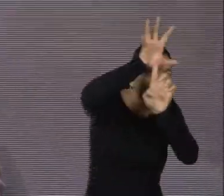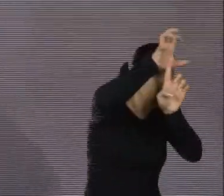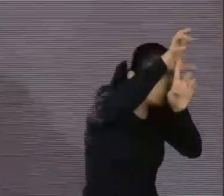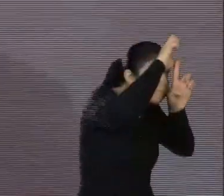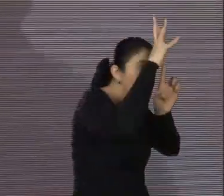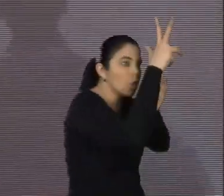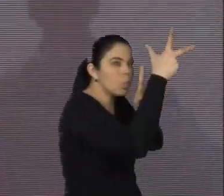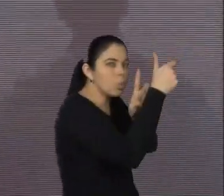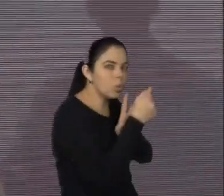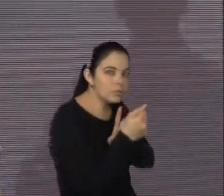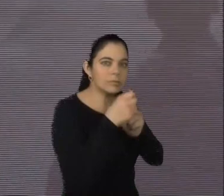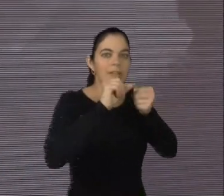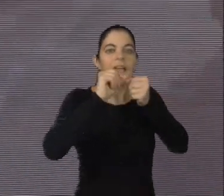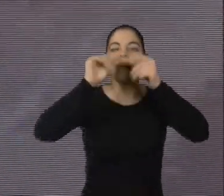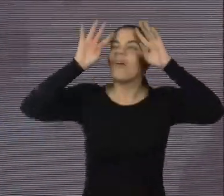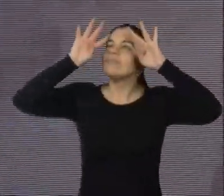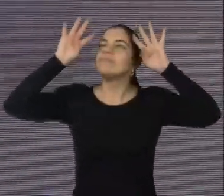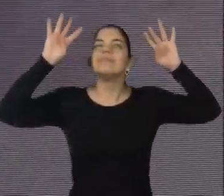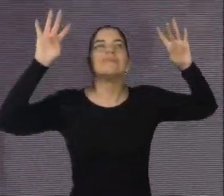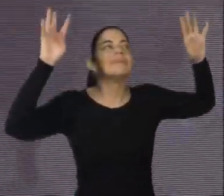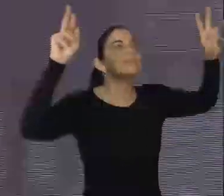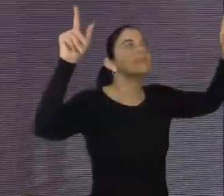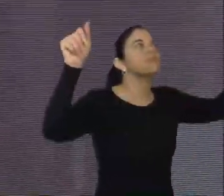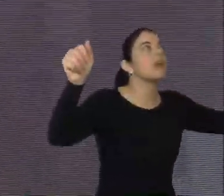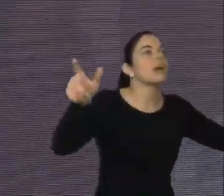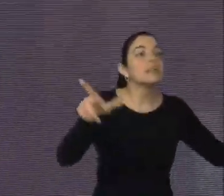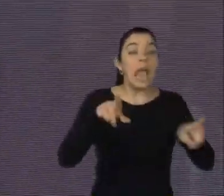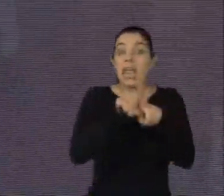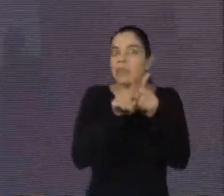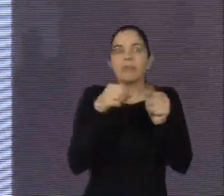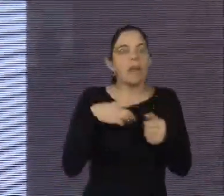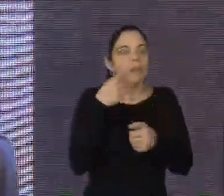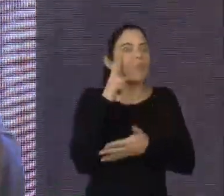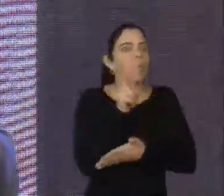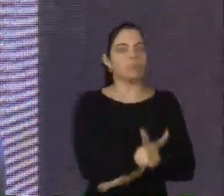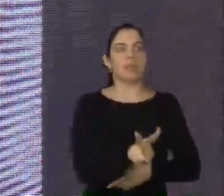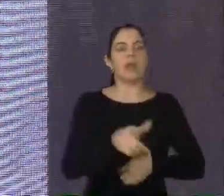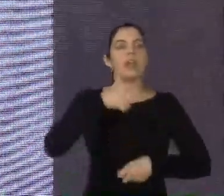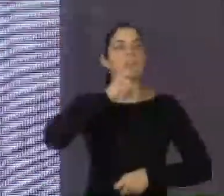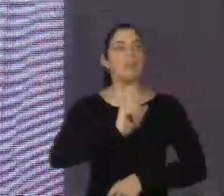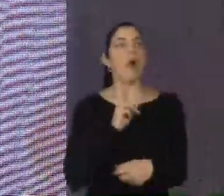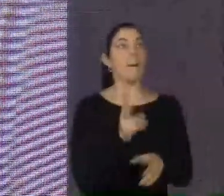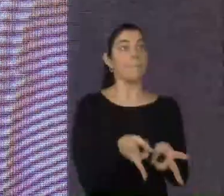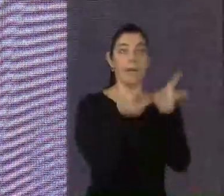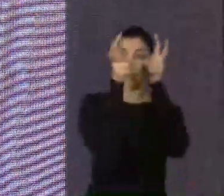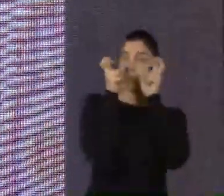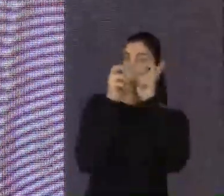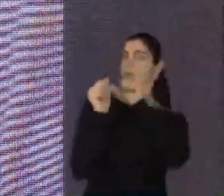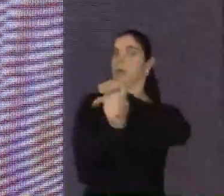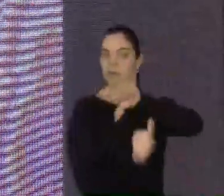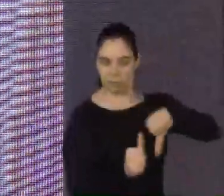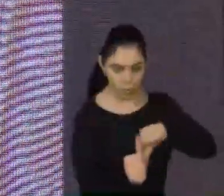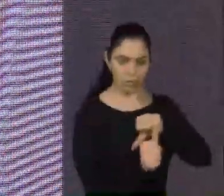essa informação no formato dos sonhos, que eu tenho na mesma noite ou em noites subsequentes. É através da intuição que eu também consigo mudar